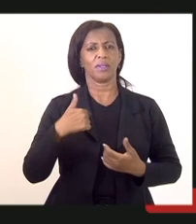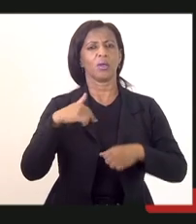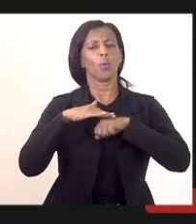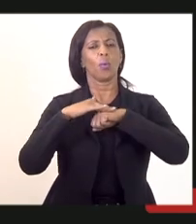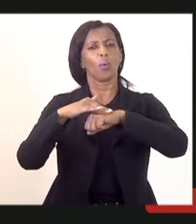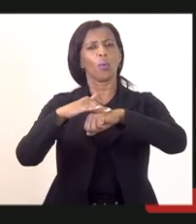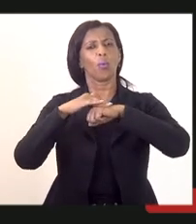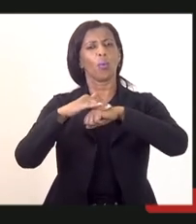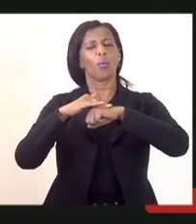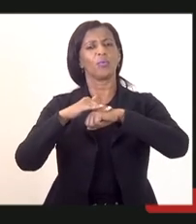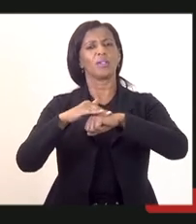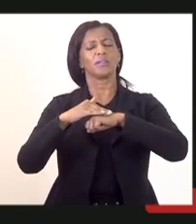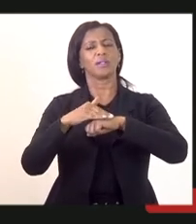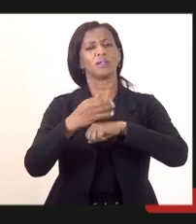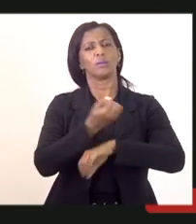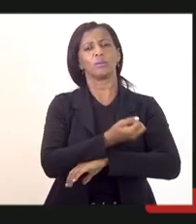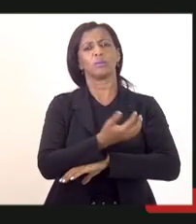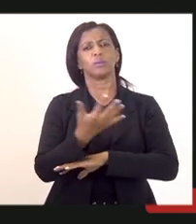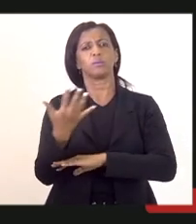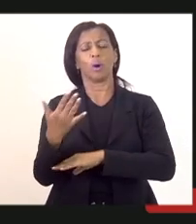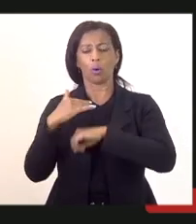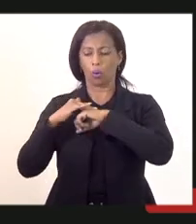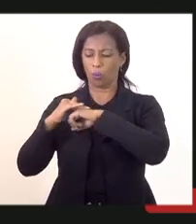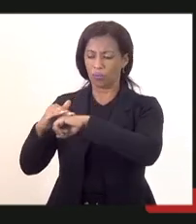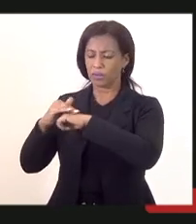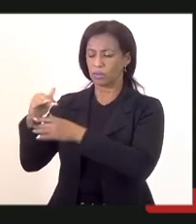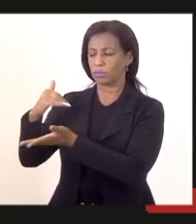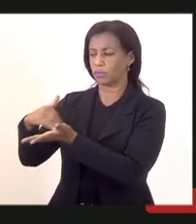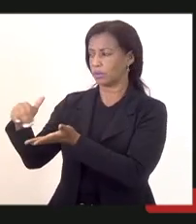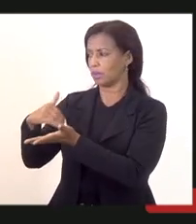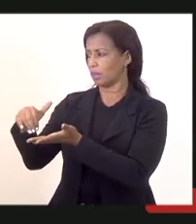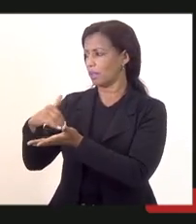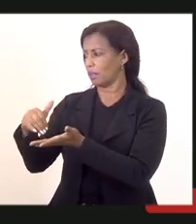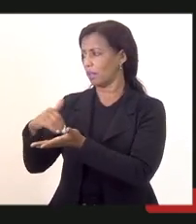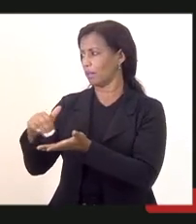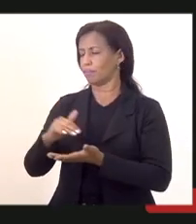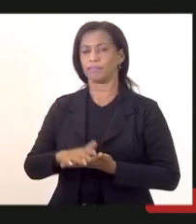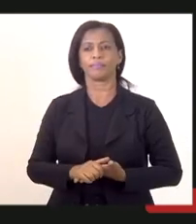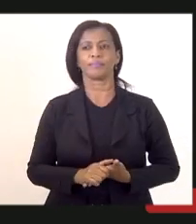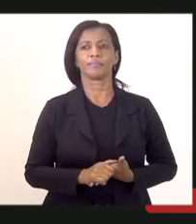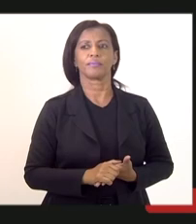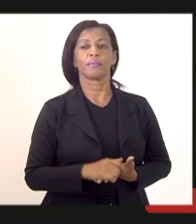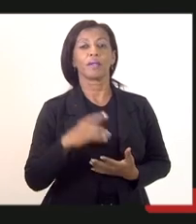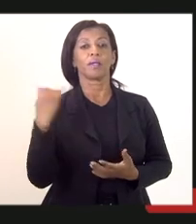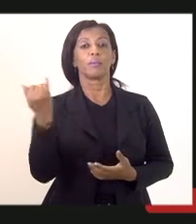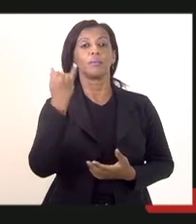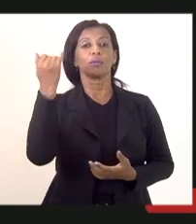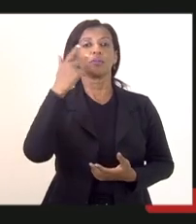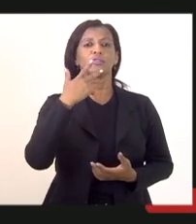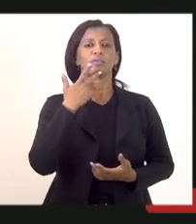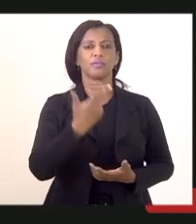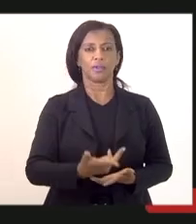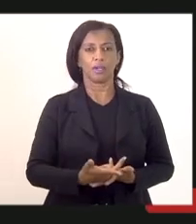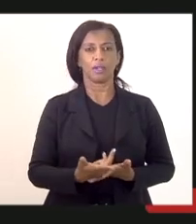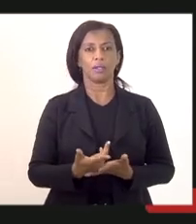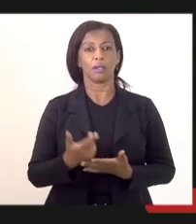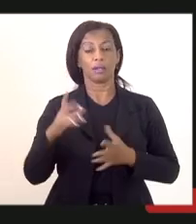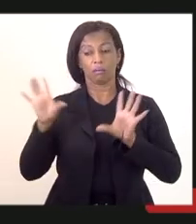com o nosso secretário. E o Serafino botou uma coisa muito importante, falando da área médica,